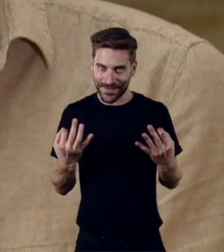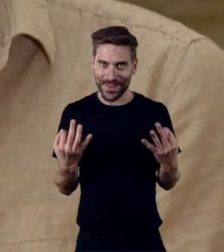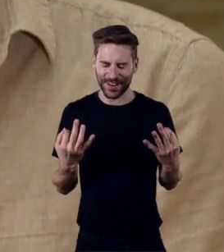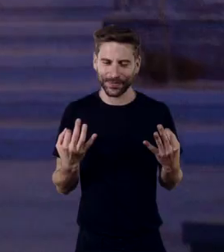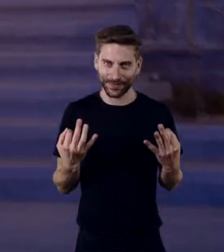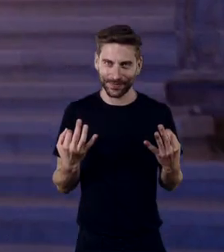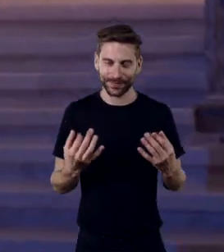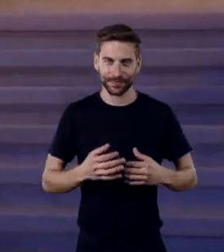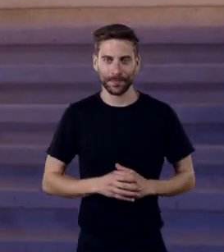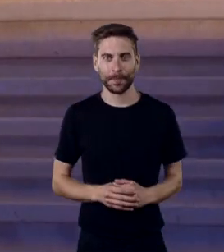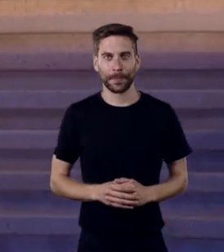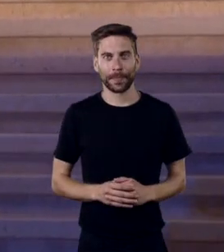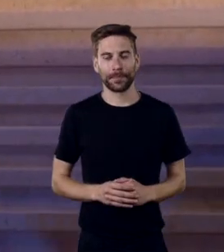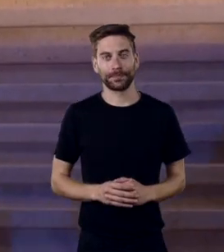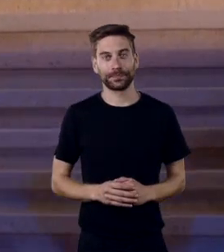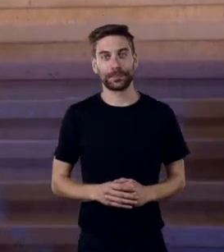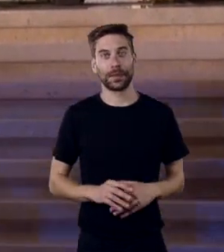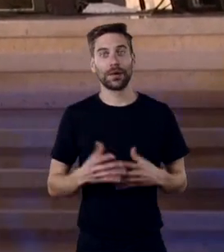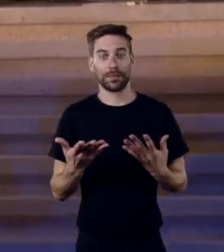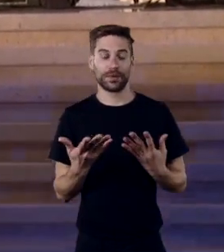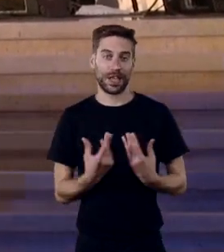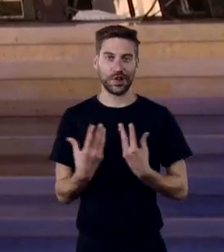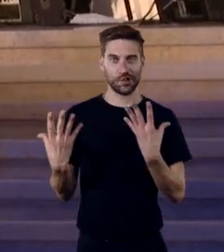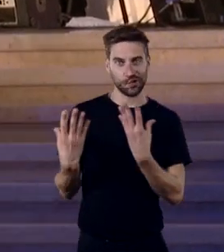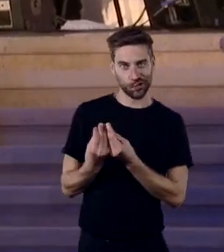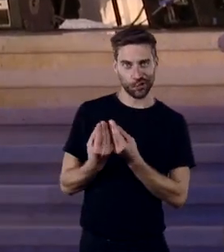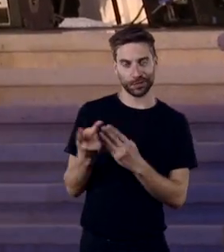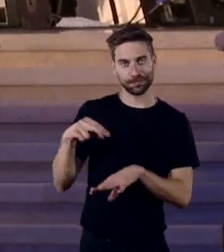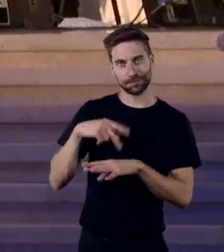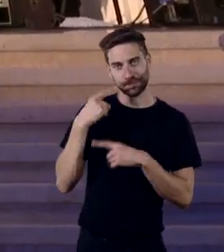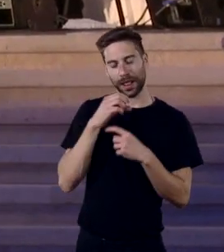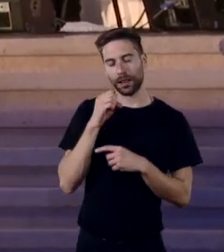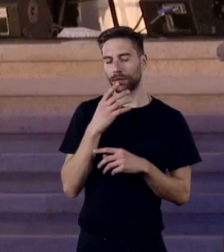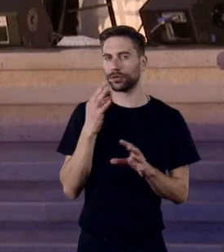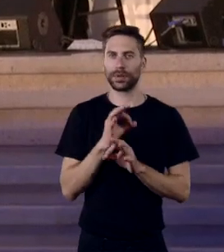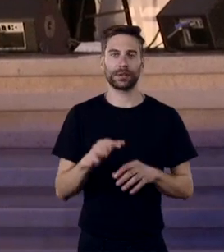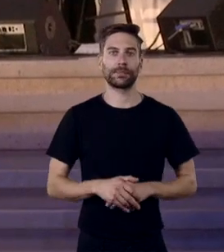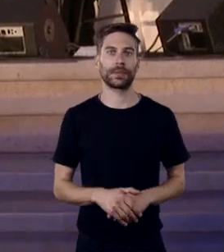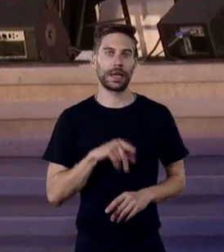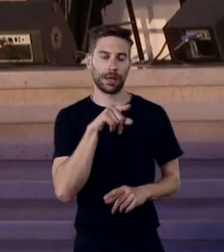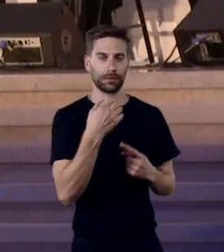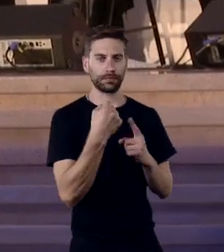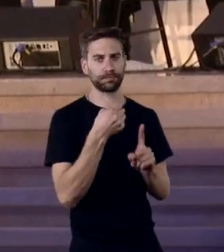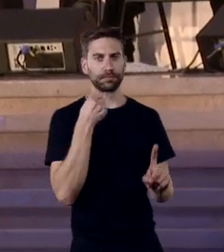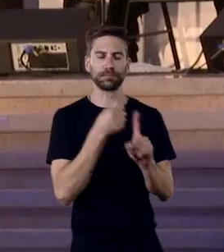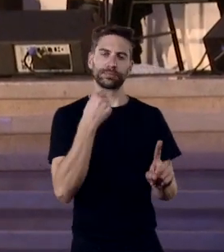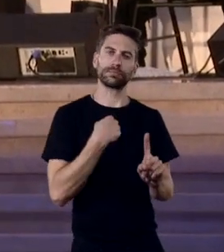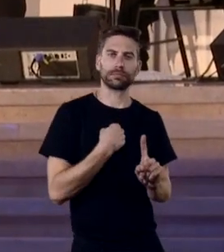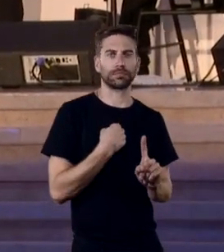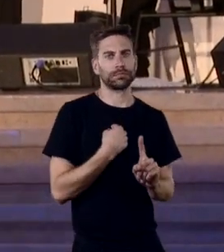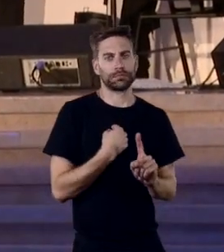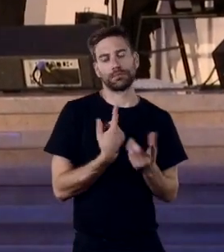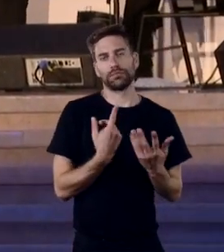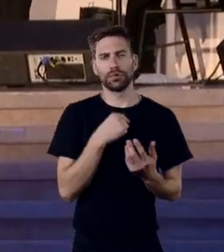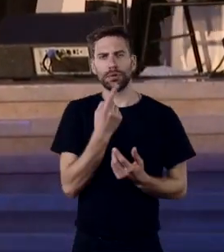de o ter a acompanhar-me foi fantástico. Desafiou-me e eu disse, achei que